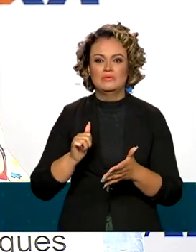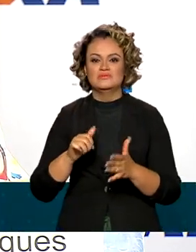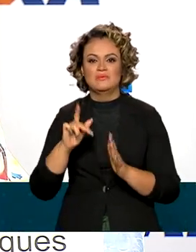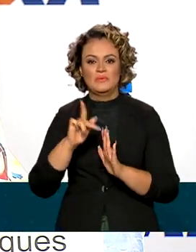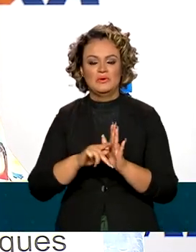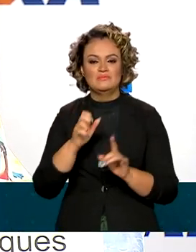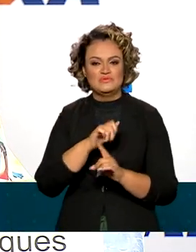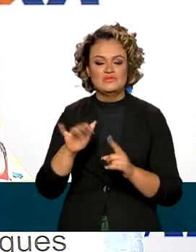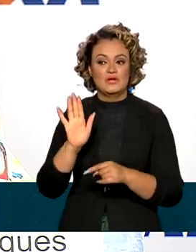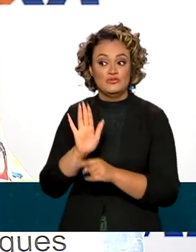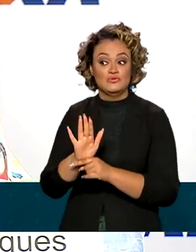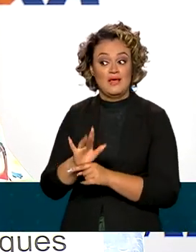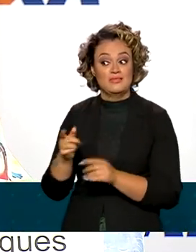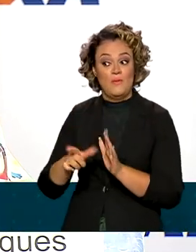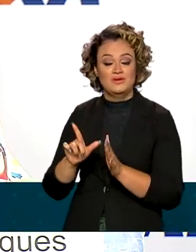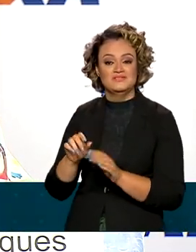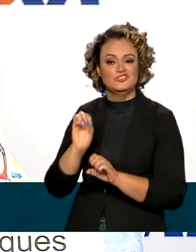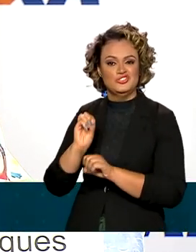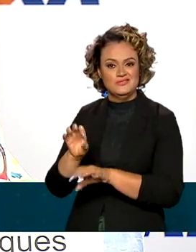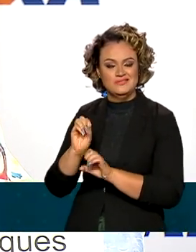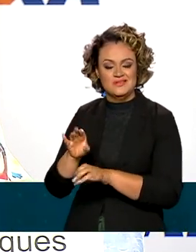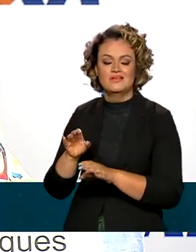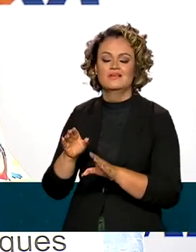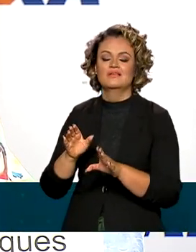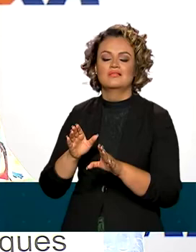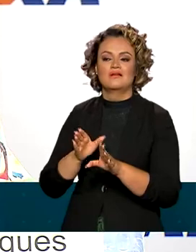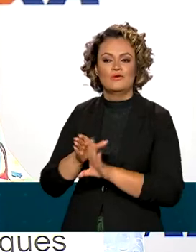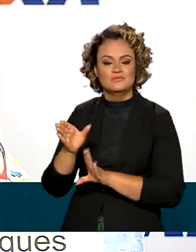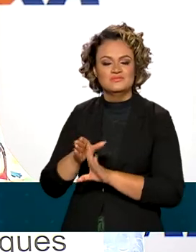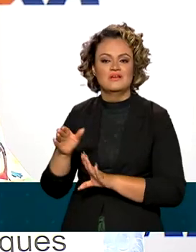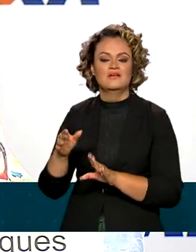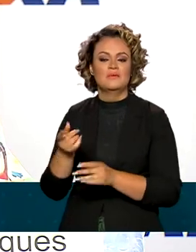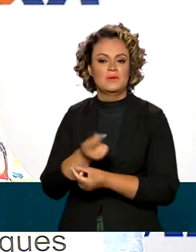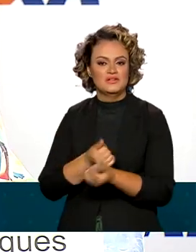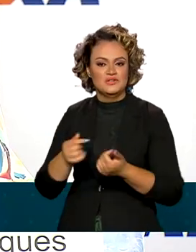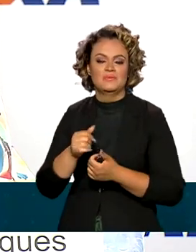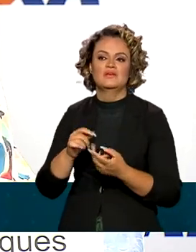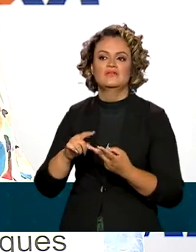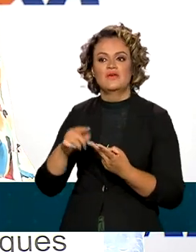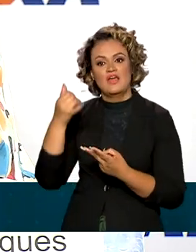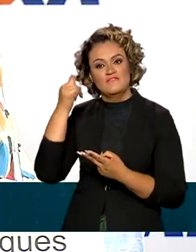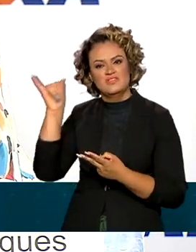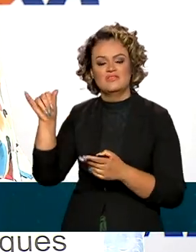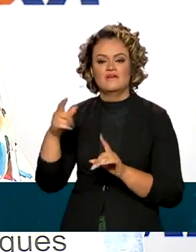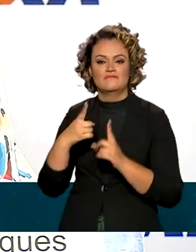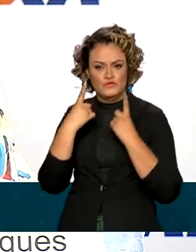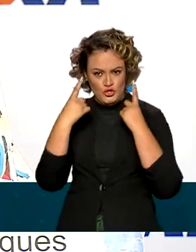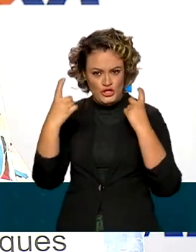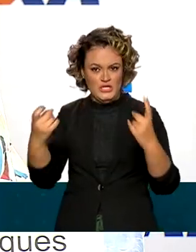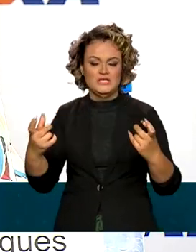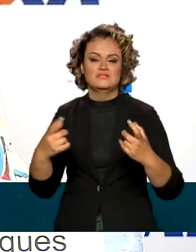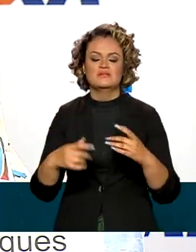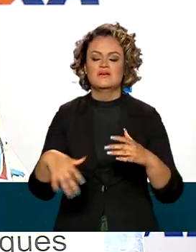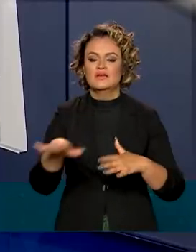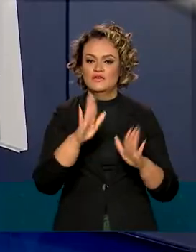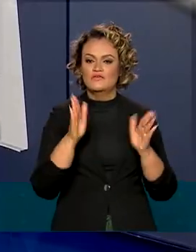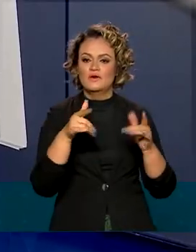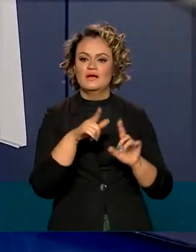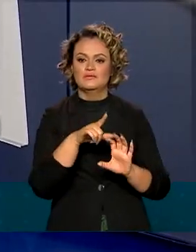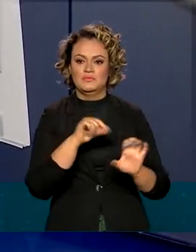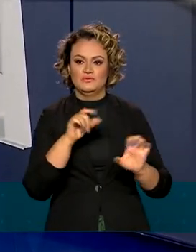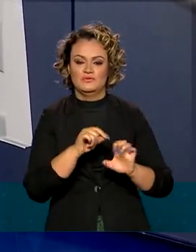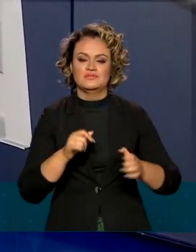orientação no planejamento financeiro familiar, na prevenção ao combate à violência e no empreendedorismo.